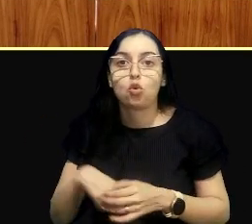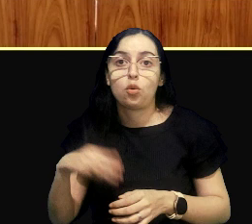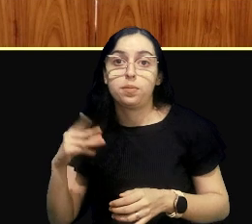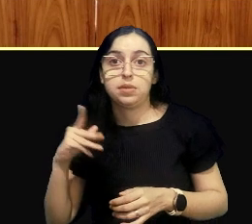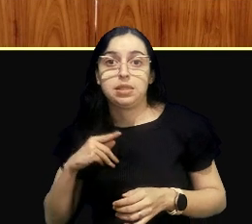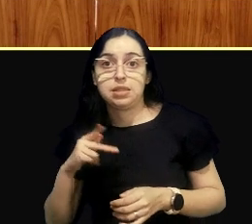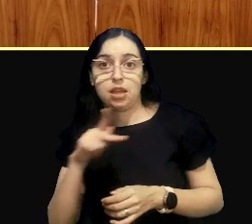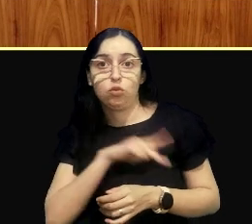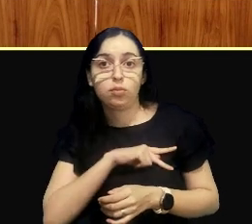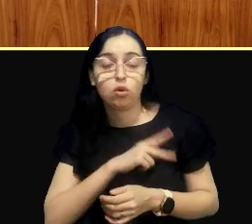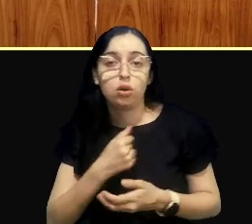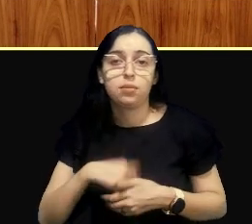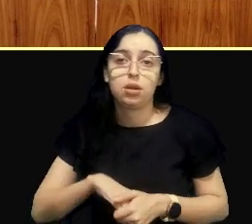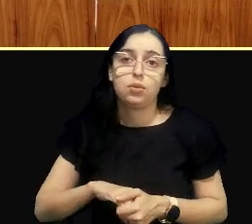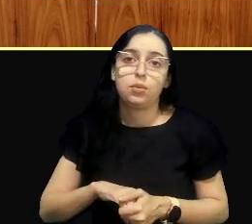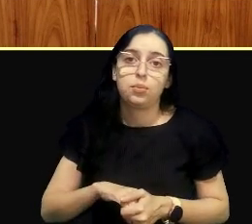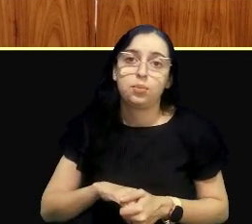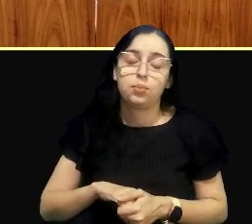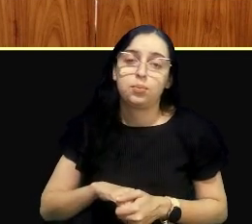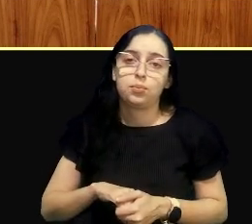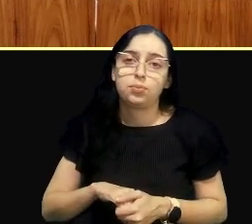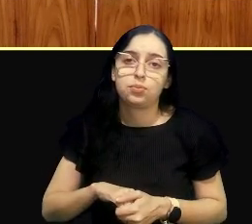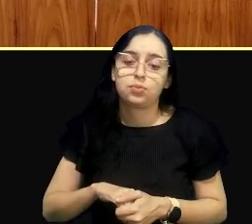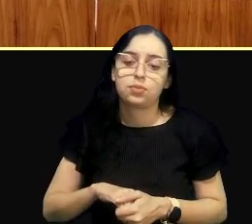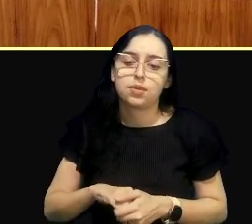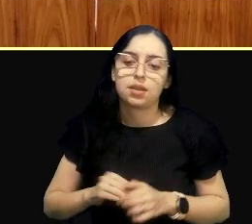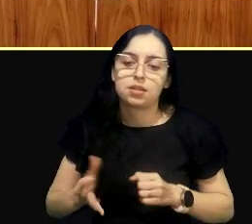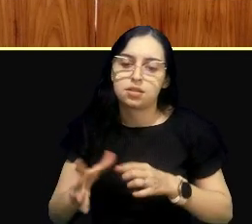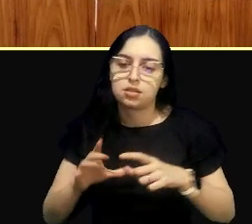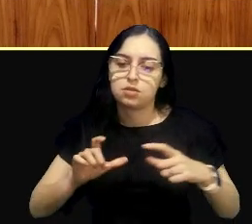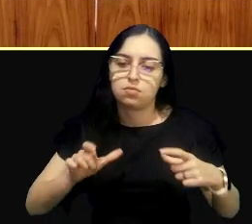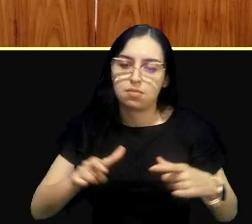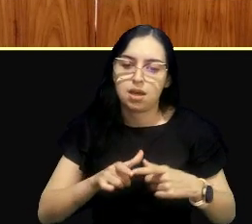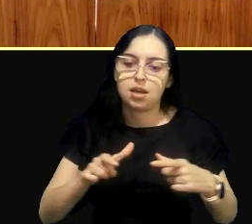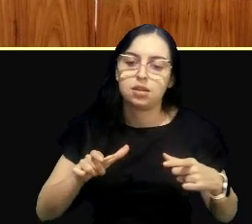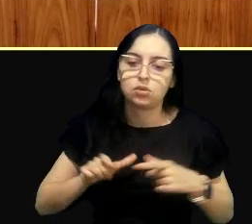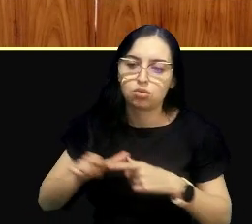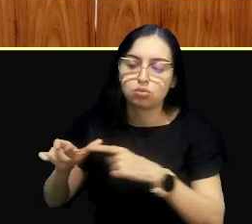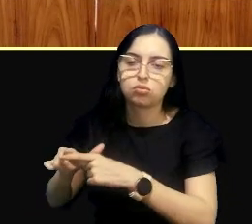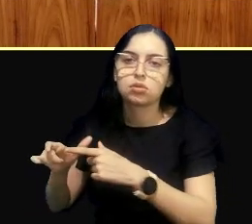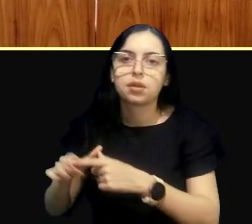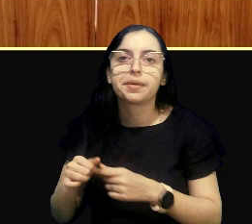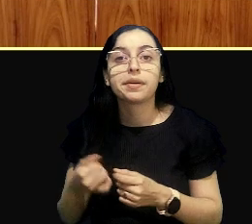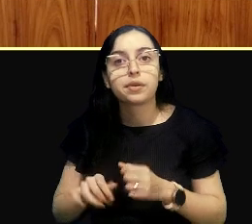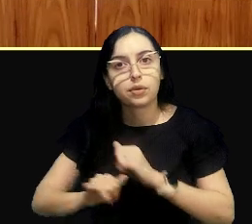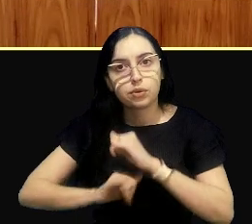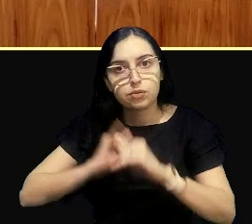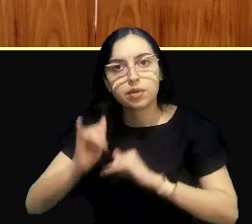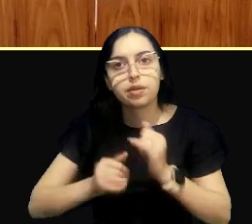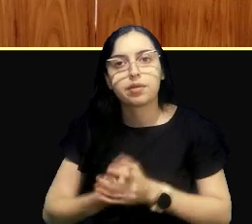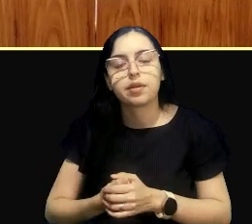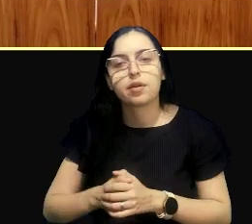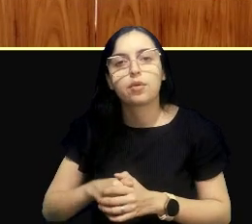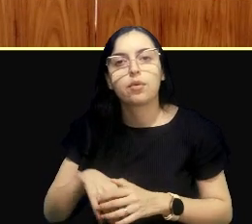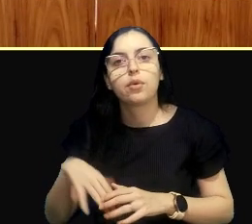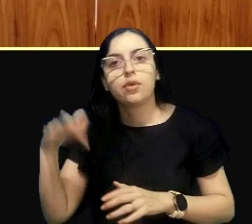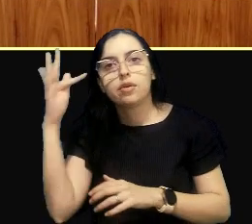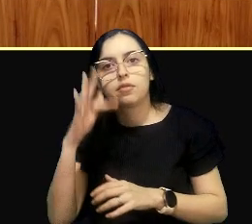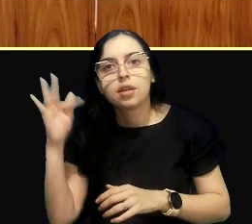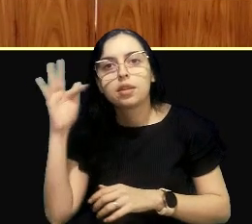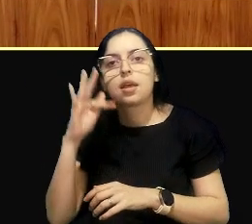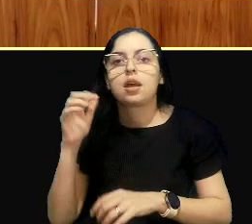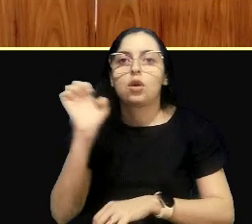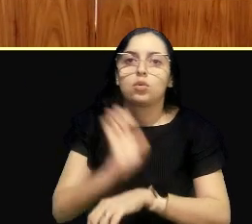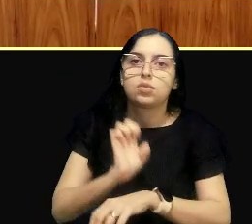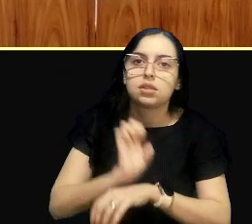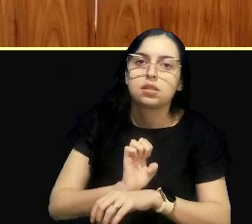Público e das áreas, que é o que foi feito na plataforma ambiental, da área federal, da área estadual,